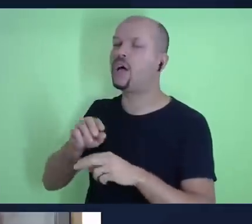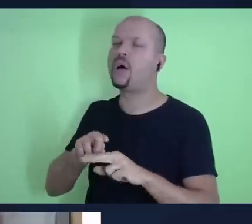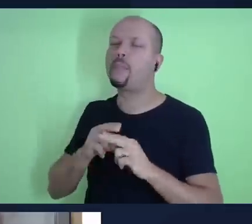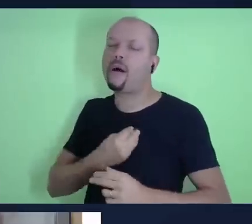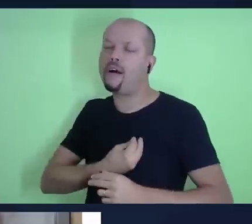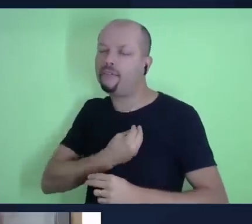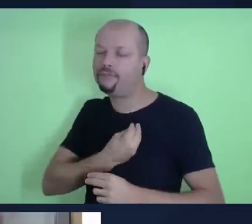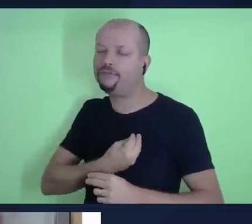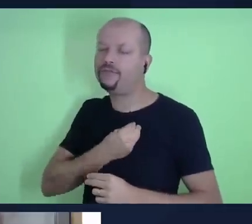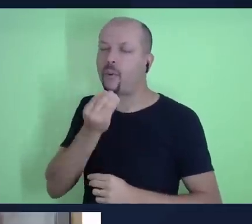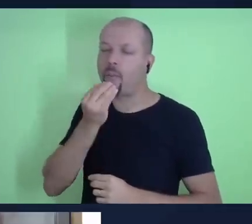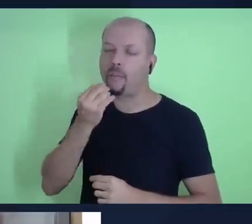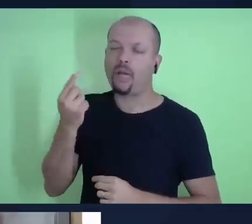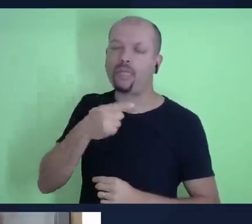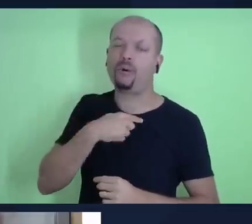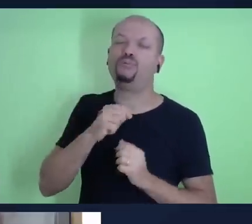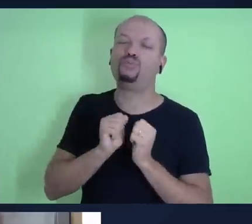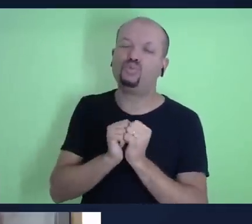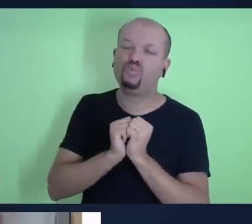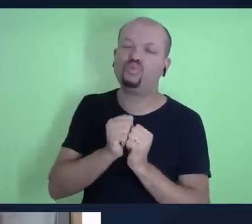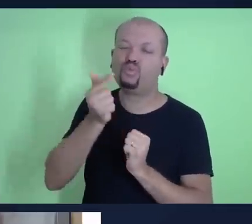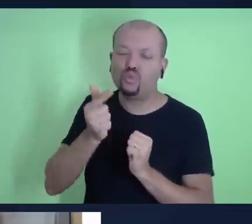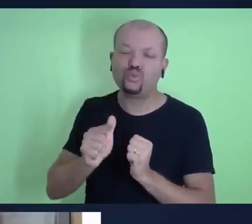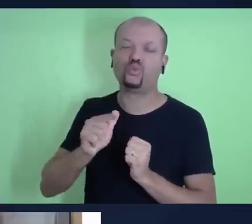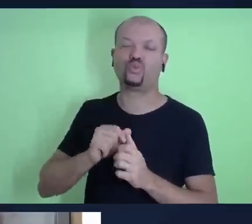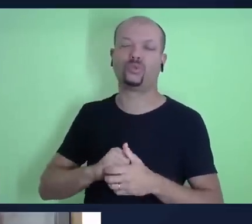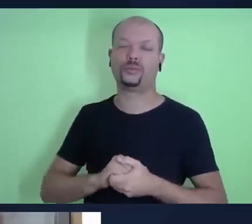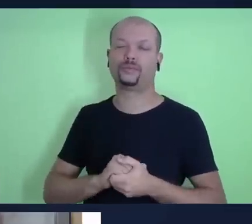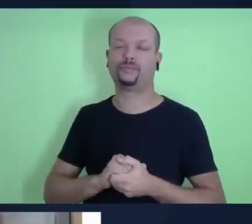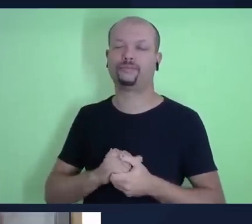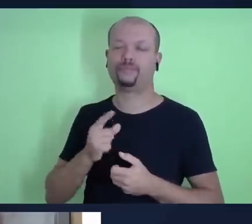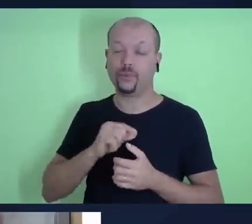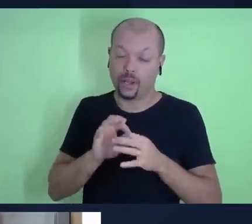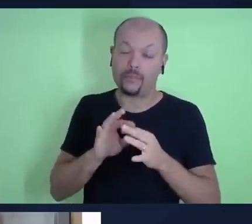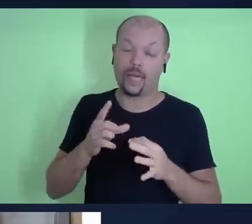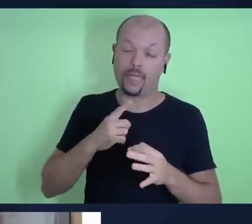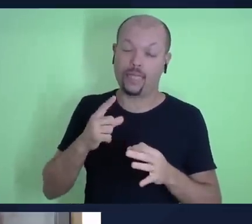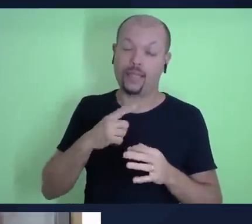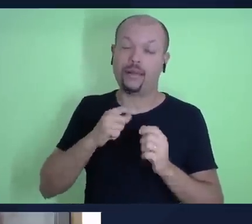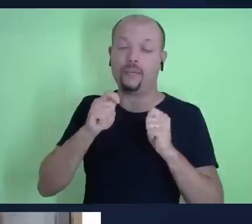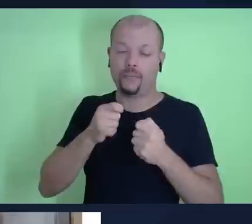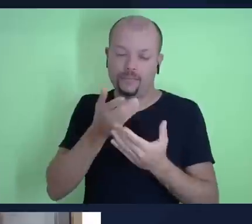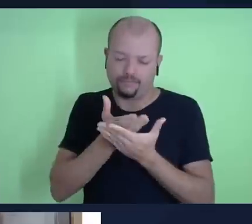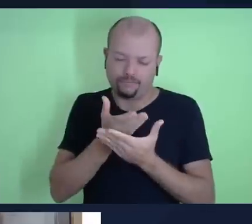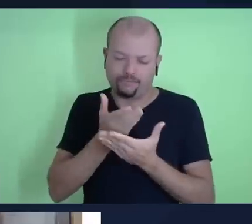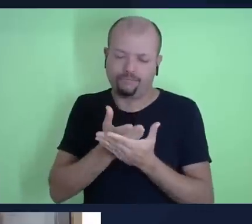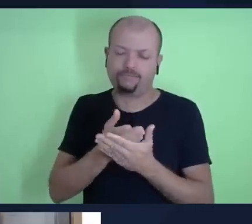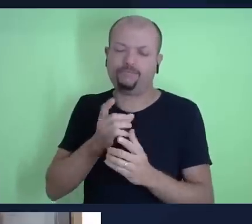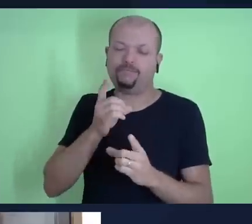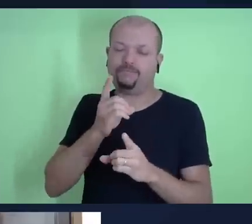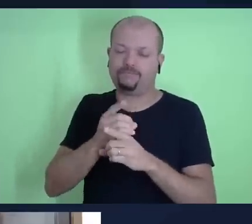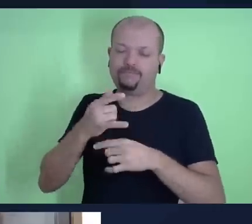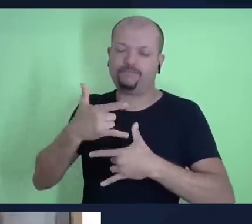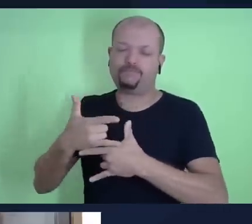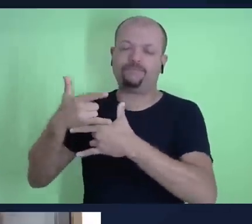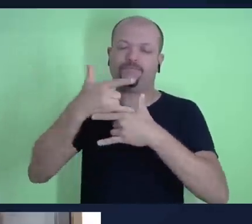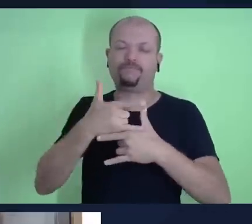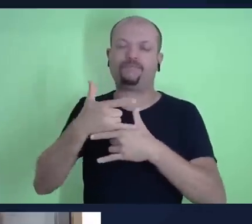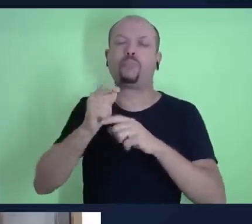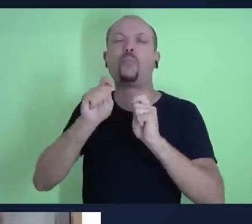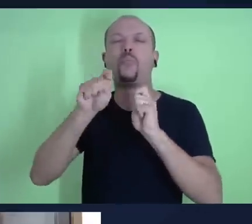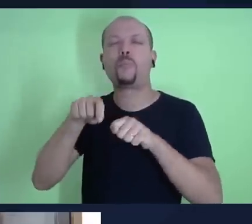estarmos aqui reunidos, porque temos a liberdade de também fazermos esse encontro virtual, em que podemos